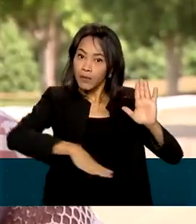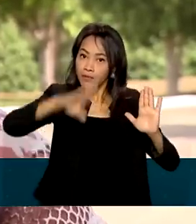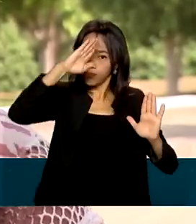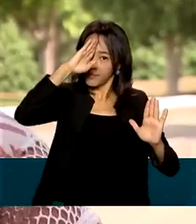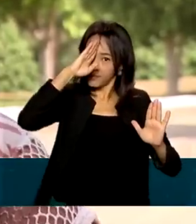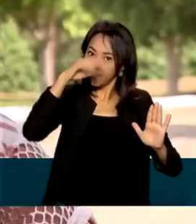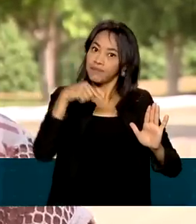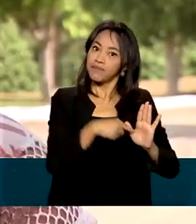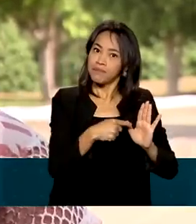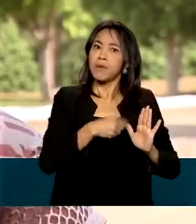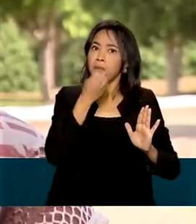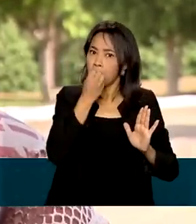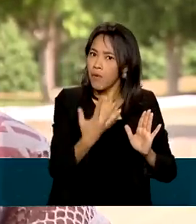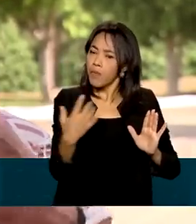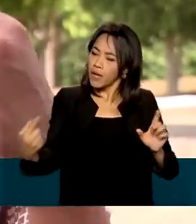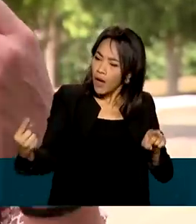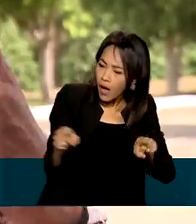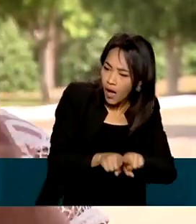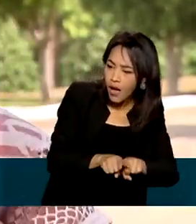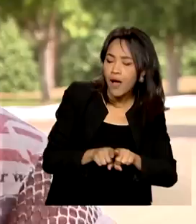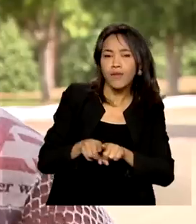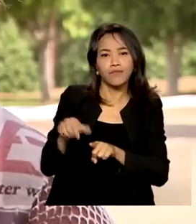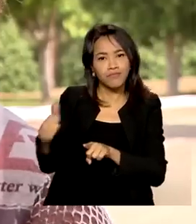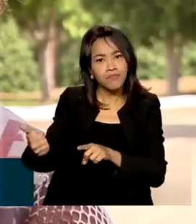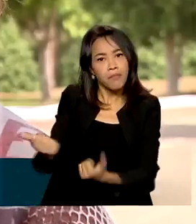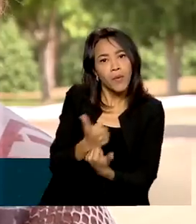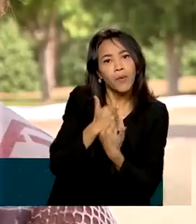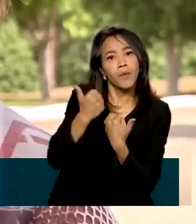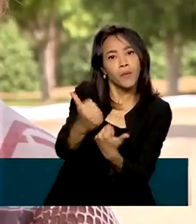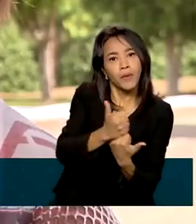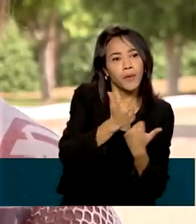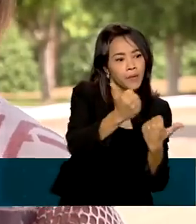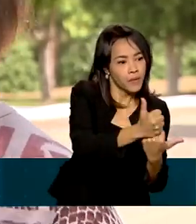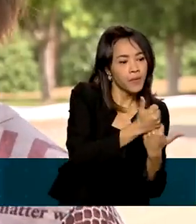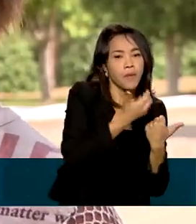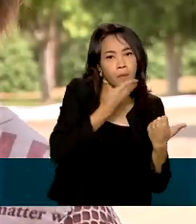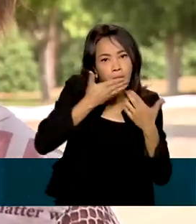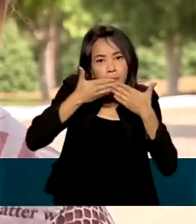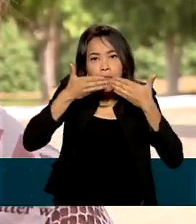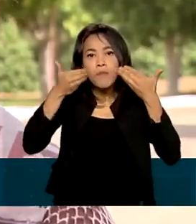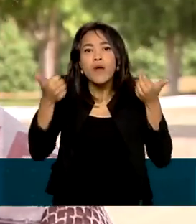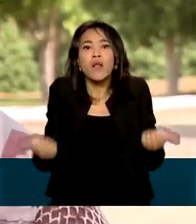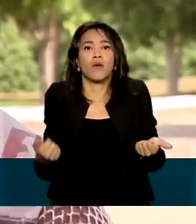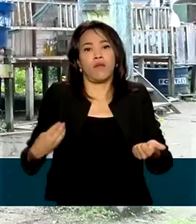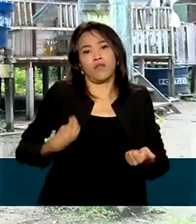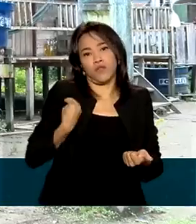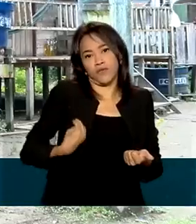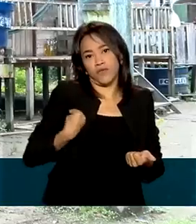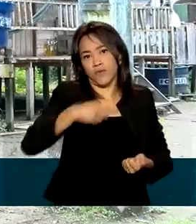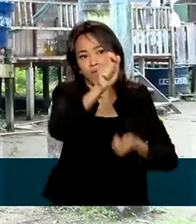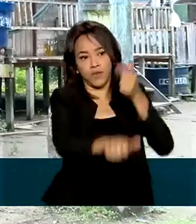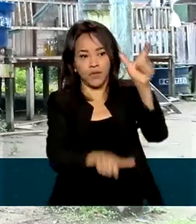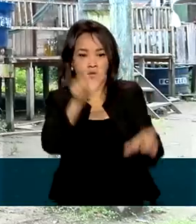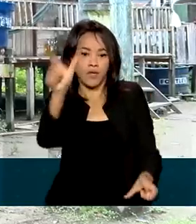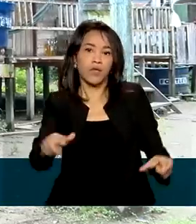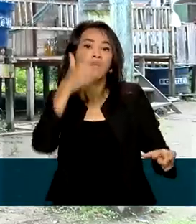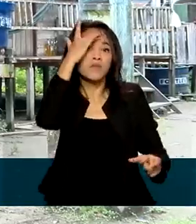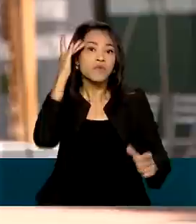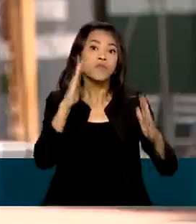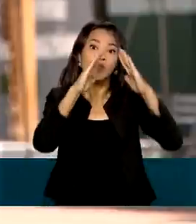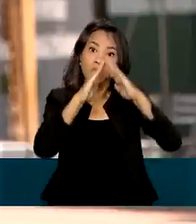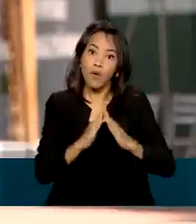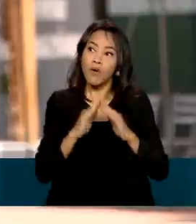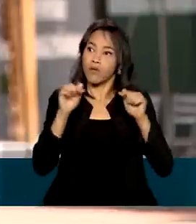firmando convênios, estabelecendo melhoria de vida na vida das pessoas que estão aqui.